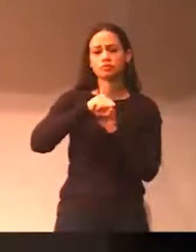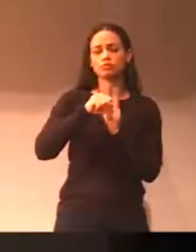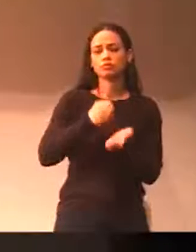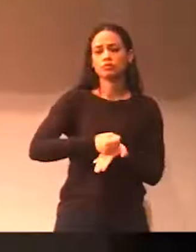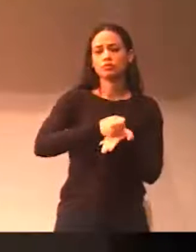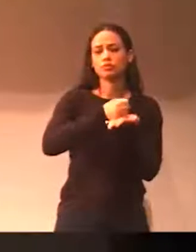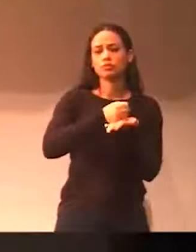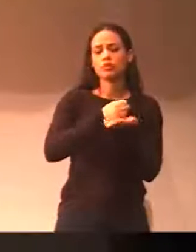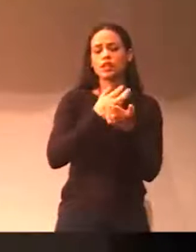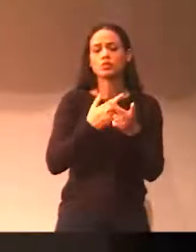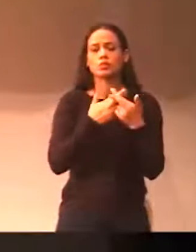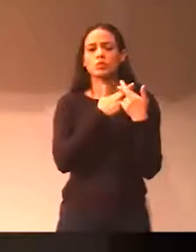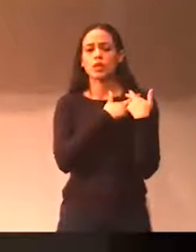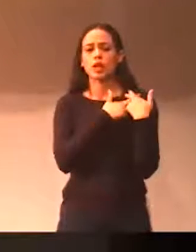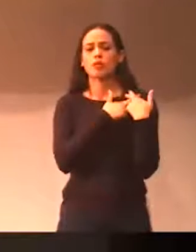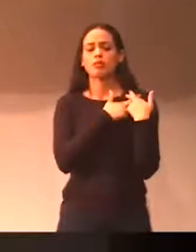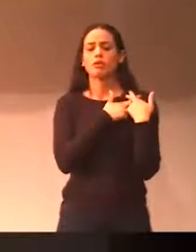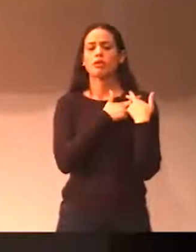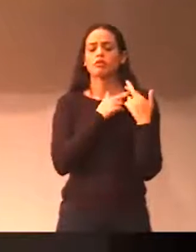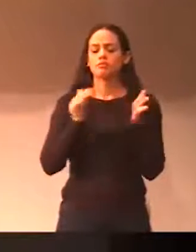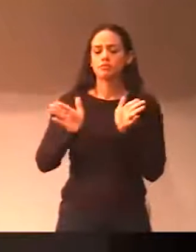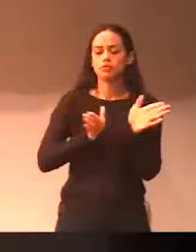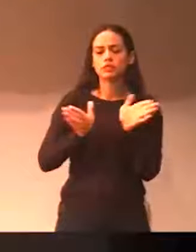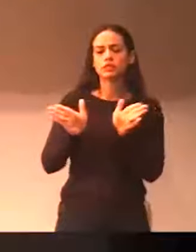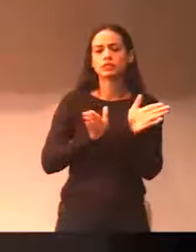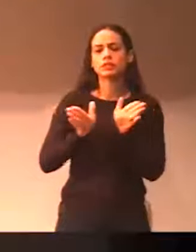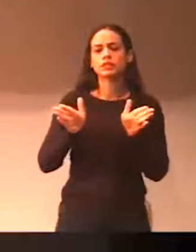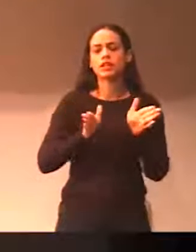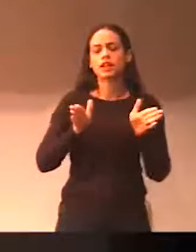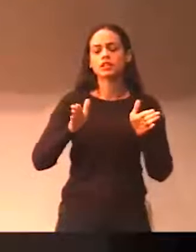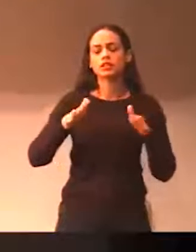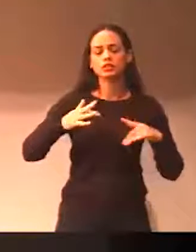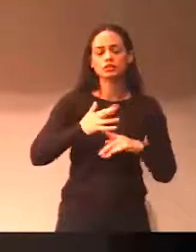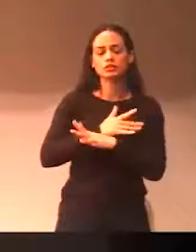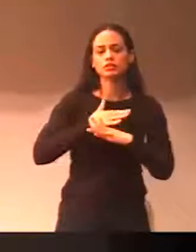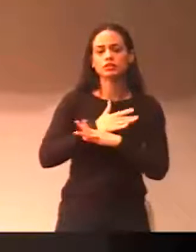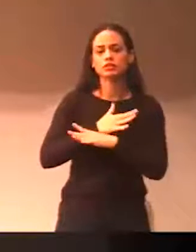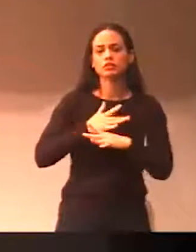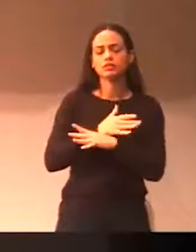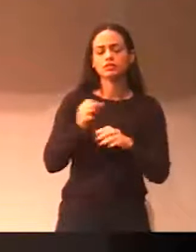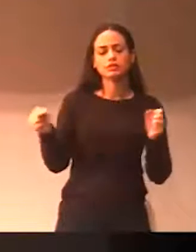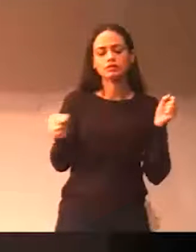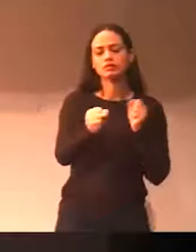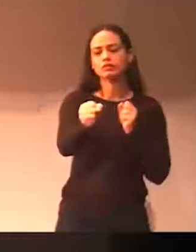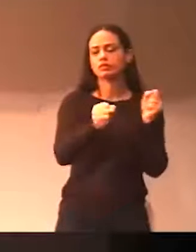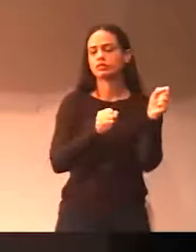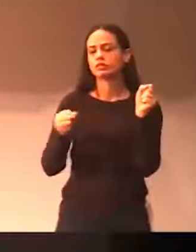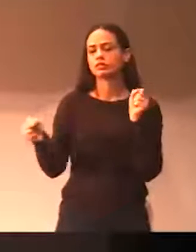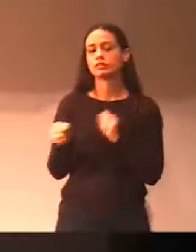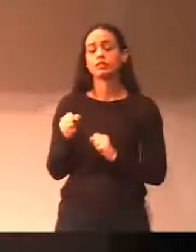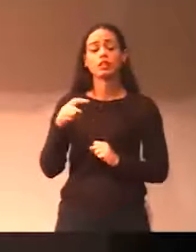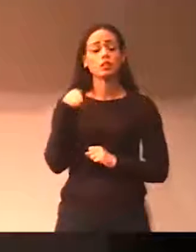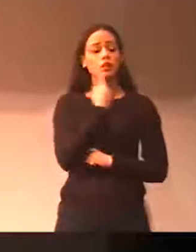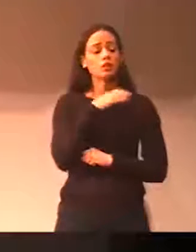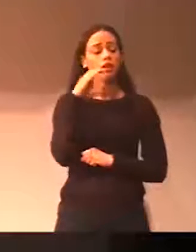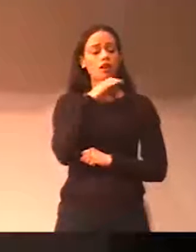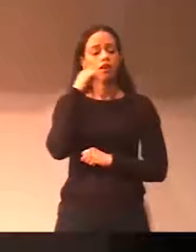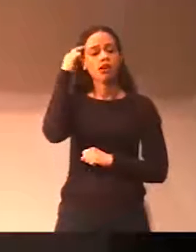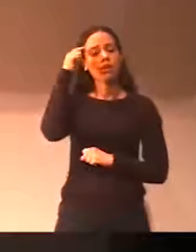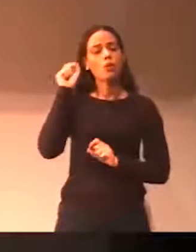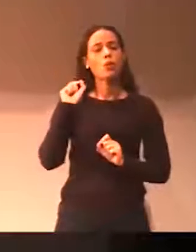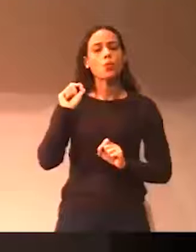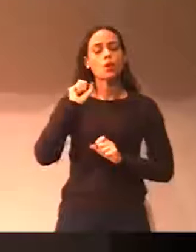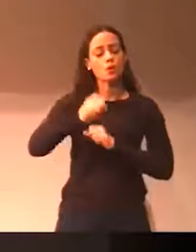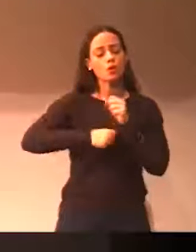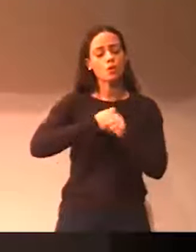mobilidade urbana. Mas também a gente fica nessa situação. Então, urgente, o que a gente precisa pensar é como que em 2019